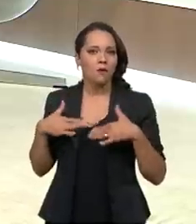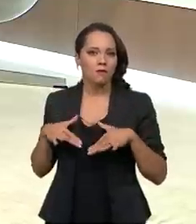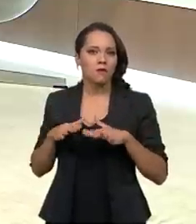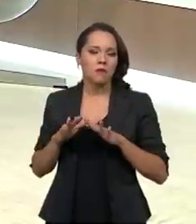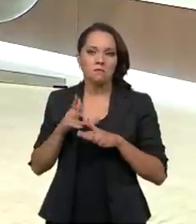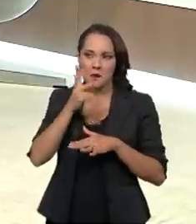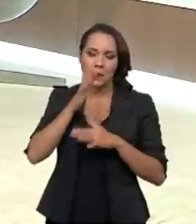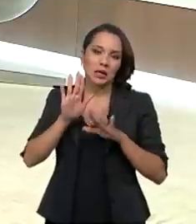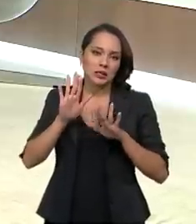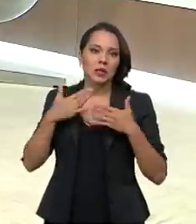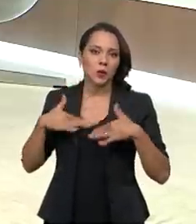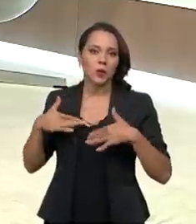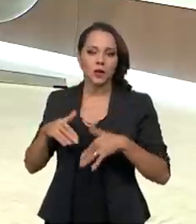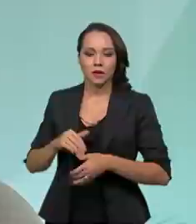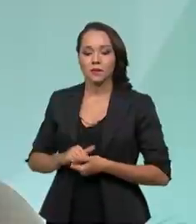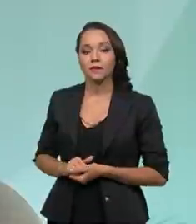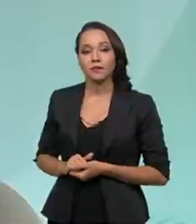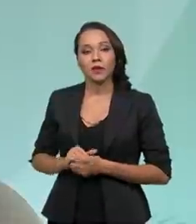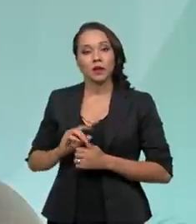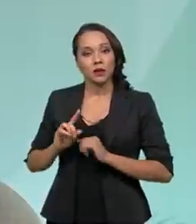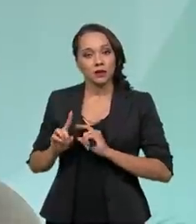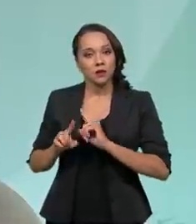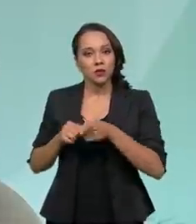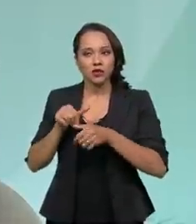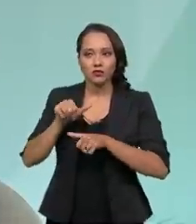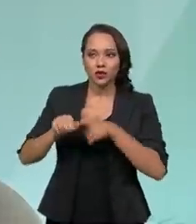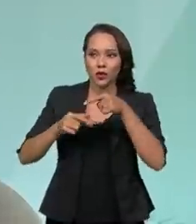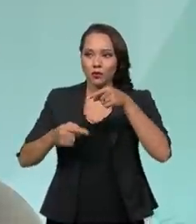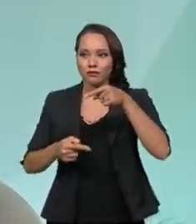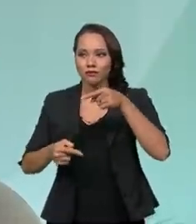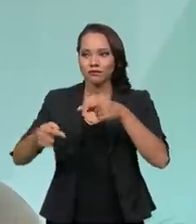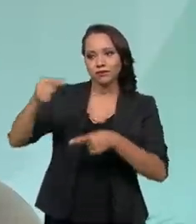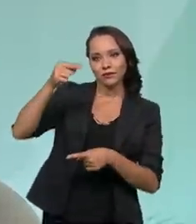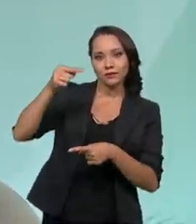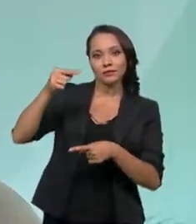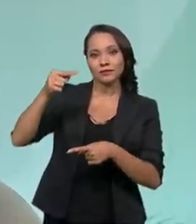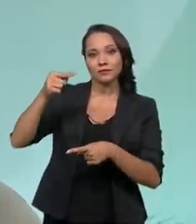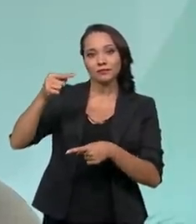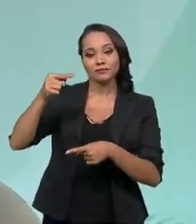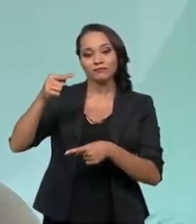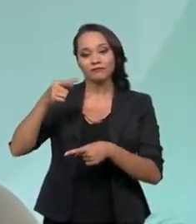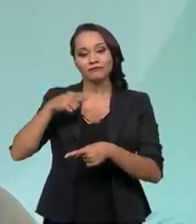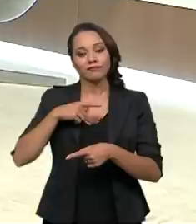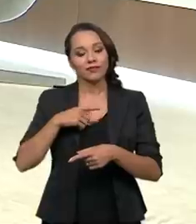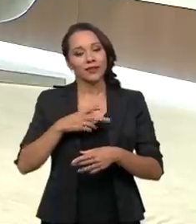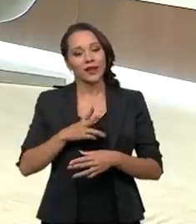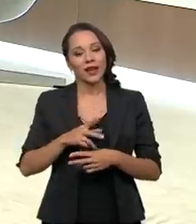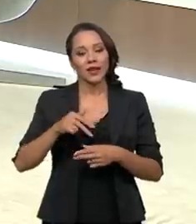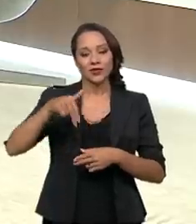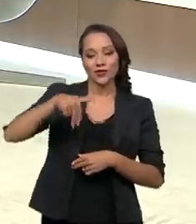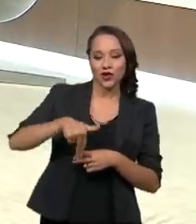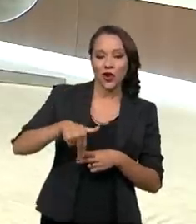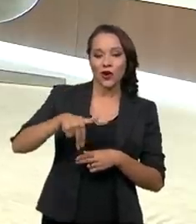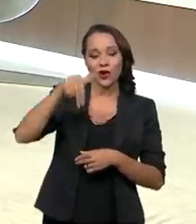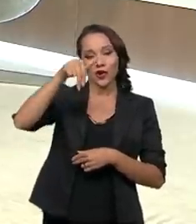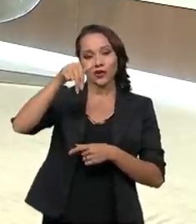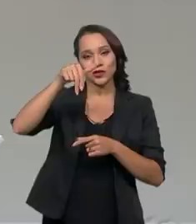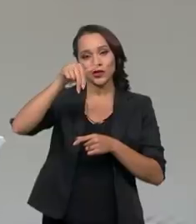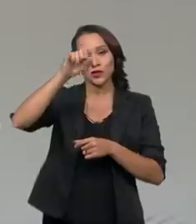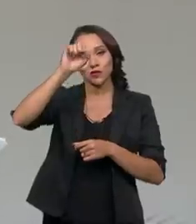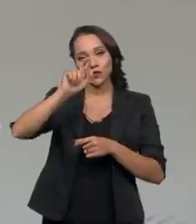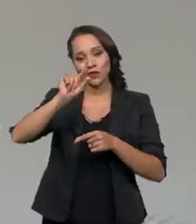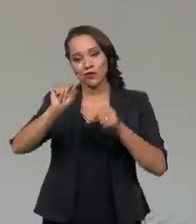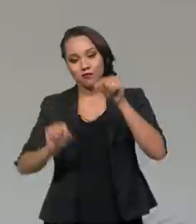vamos chamar, tranquila. E depois trocou posição. Então, ao longo deste tempo, nós O norte, o sul, houve também